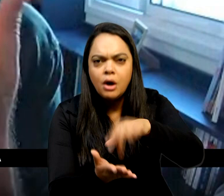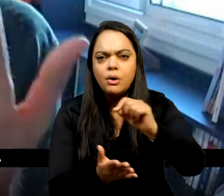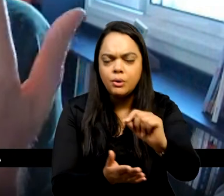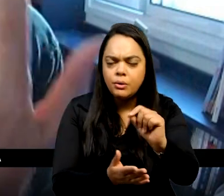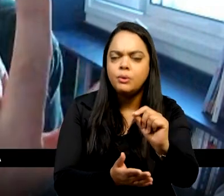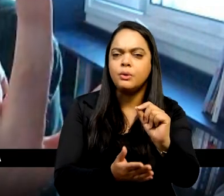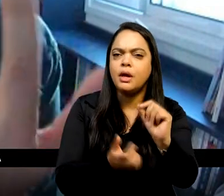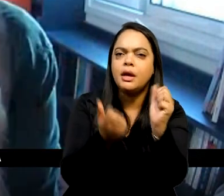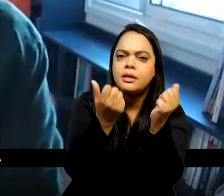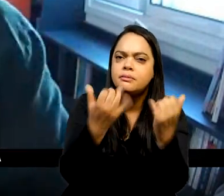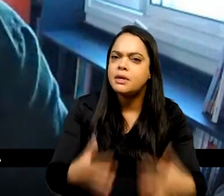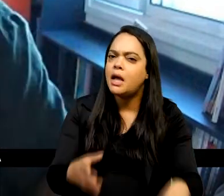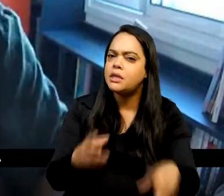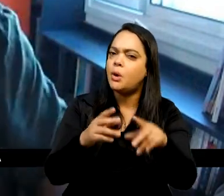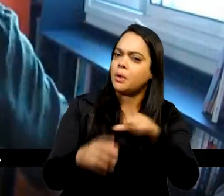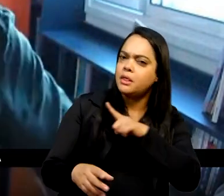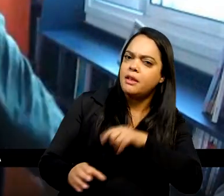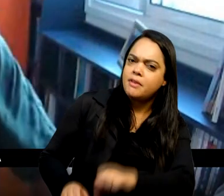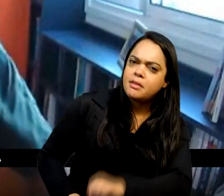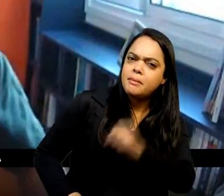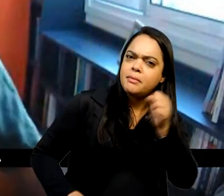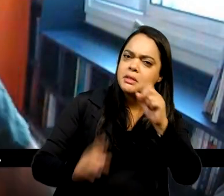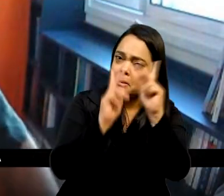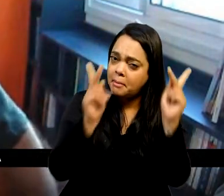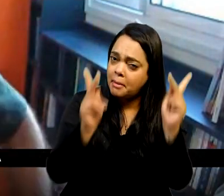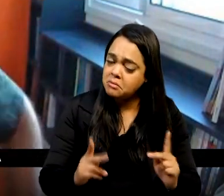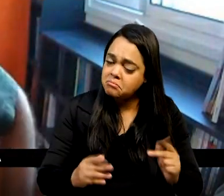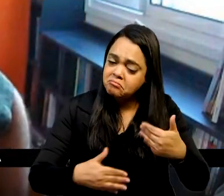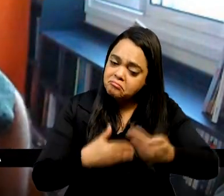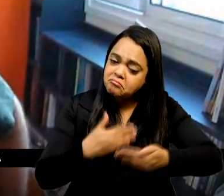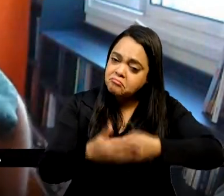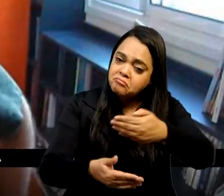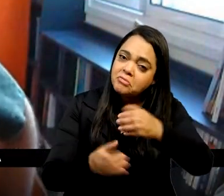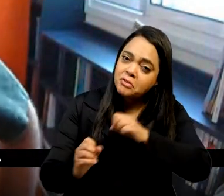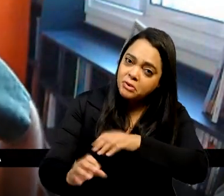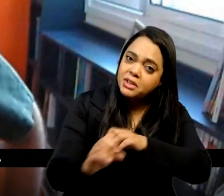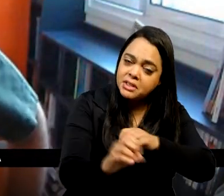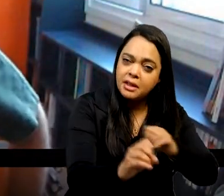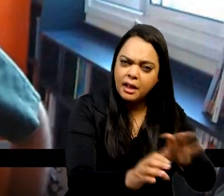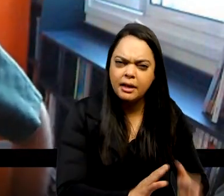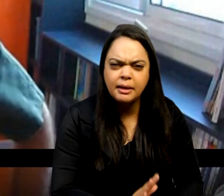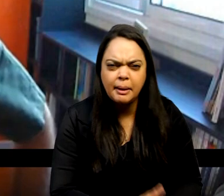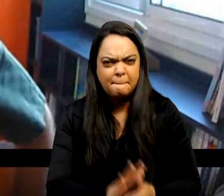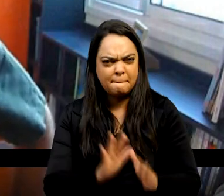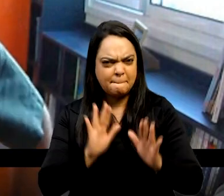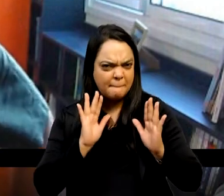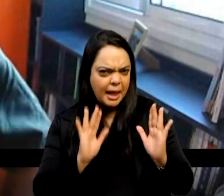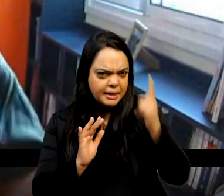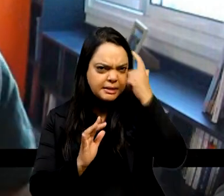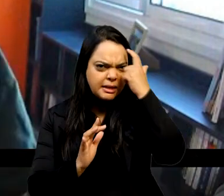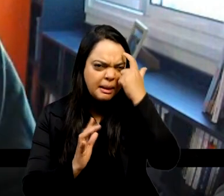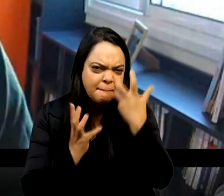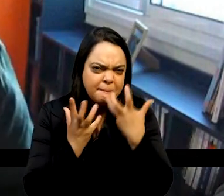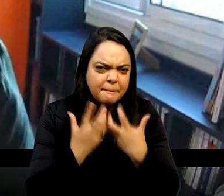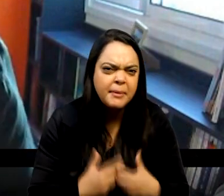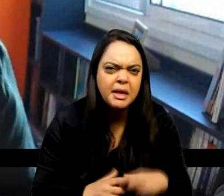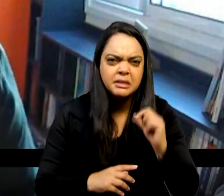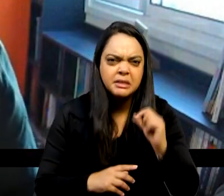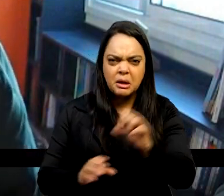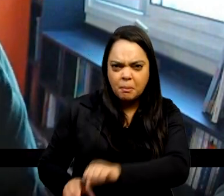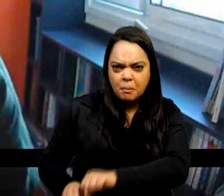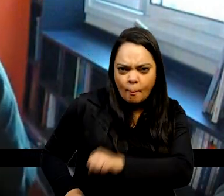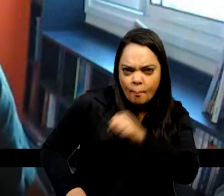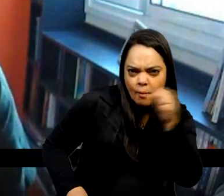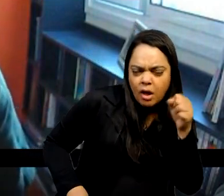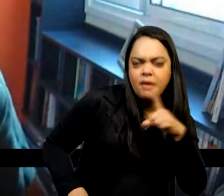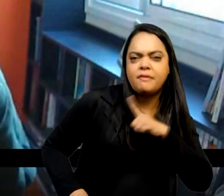décadas, ao longo dos séculos. Agora, curiosamente, essa versão de que a independência foi pacífica, foi conservadora, e